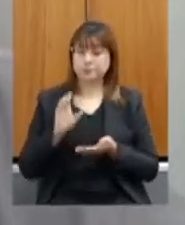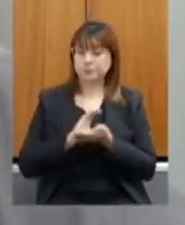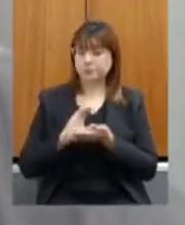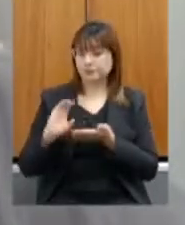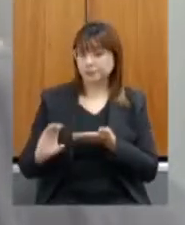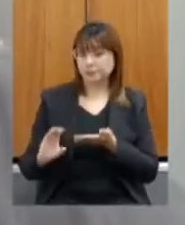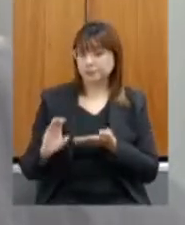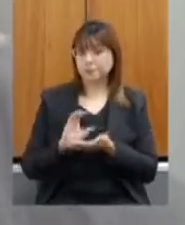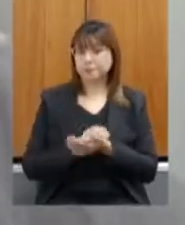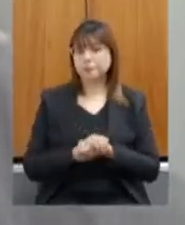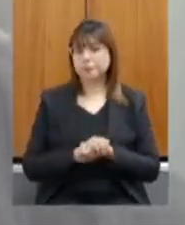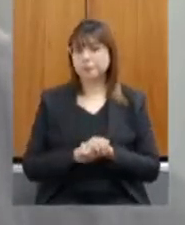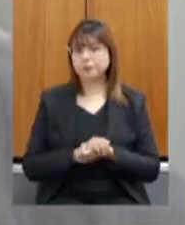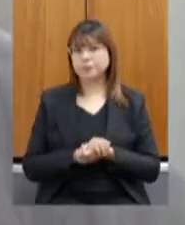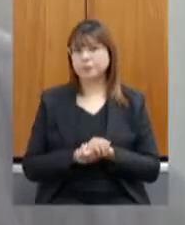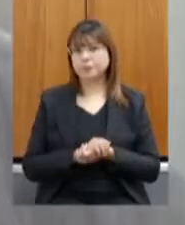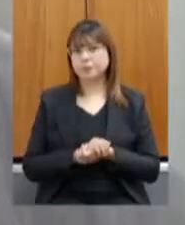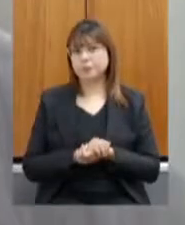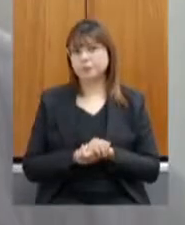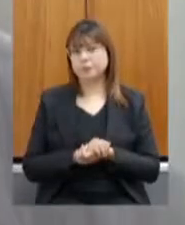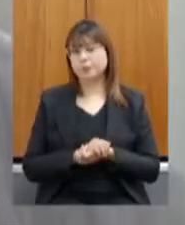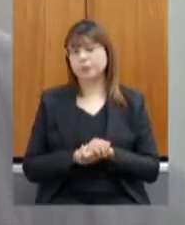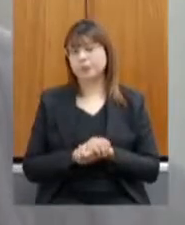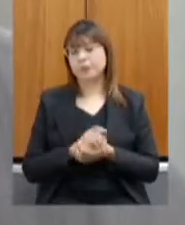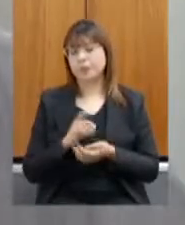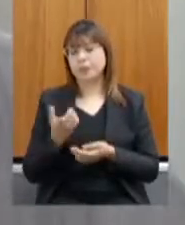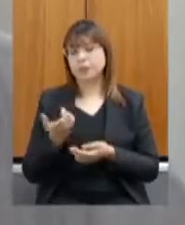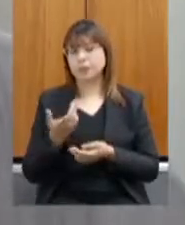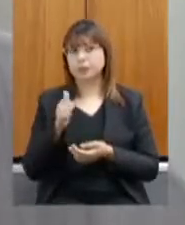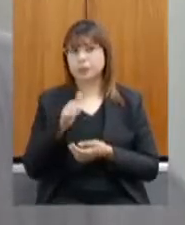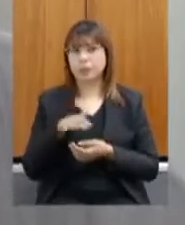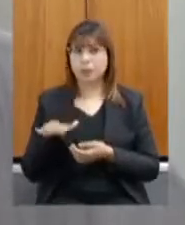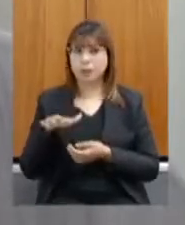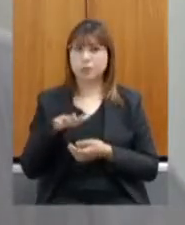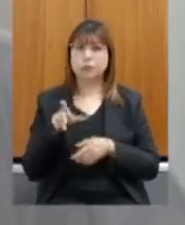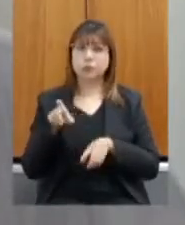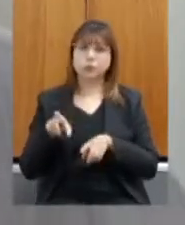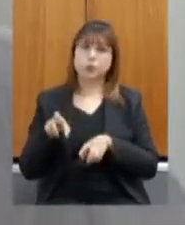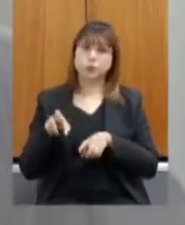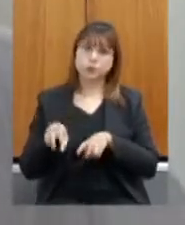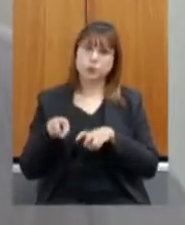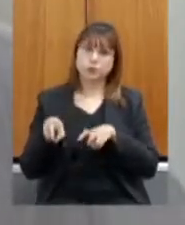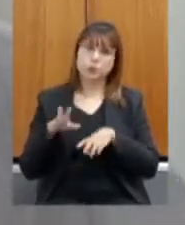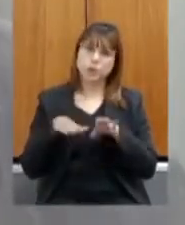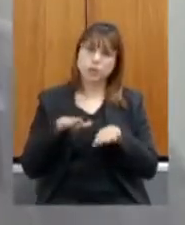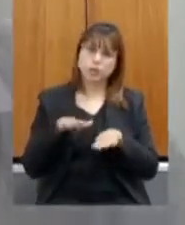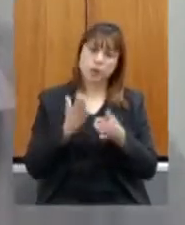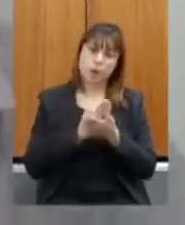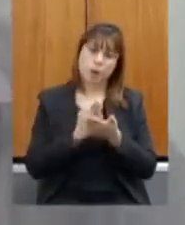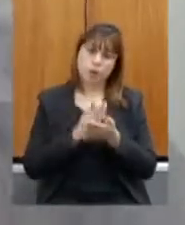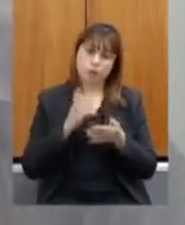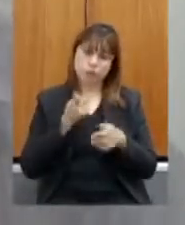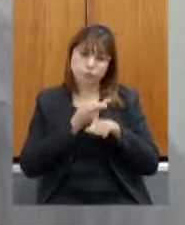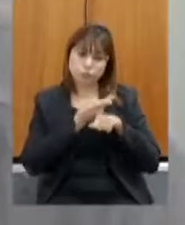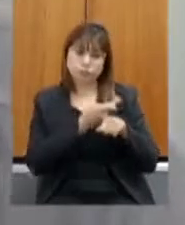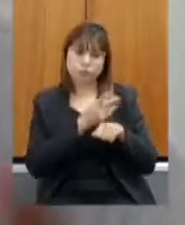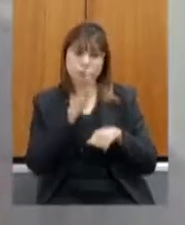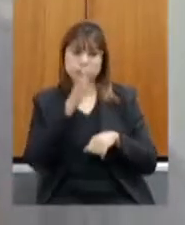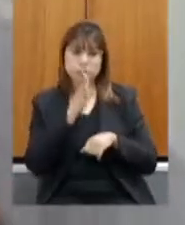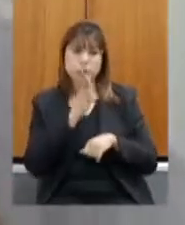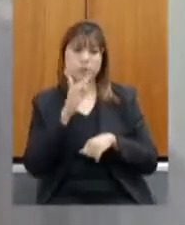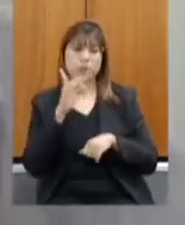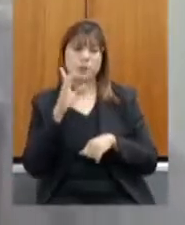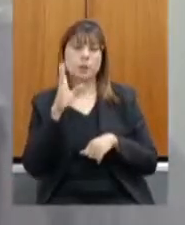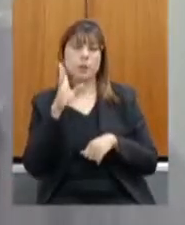são oferecidos na área rural os produtores procuram o Banco do Brasil procura bancos